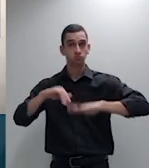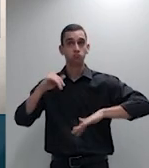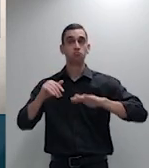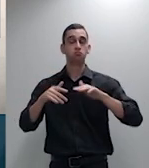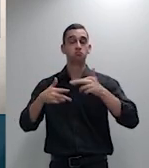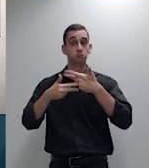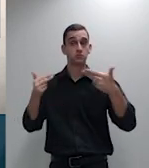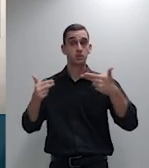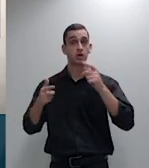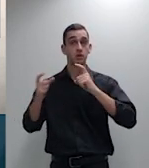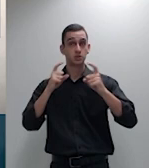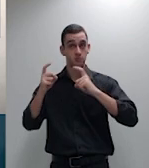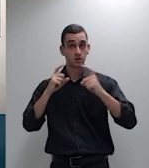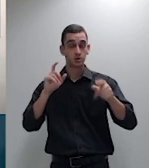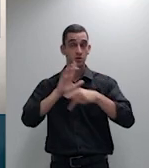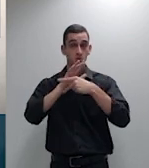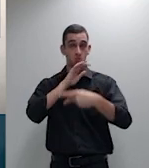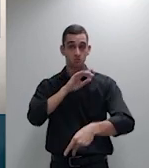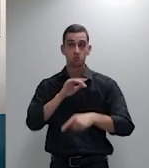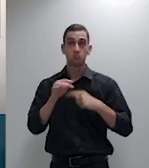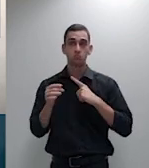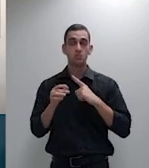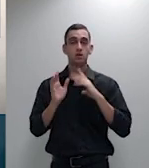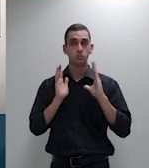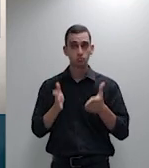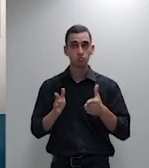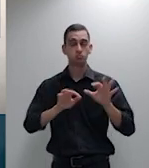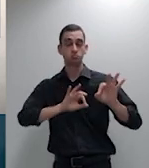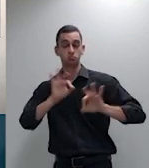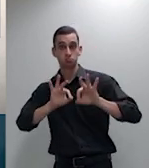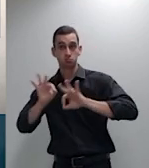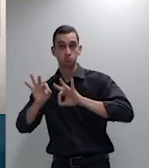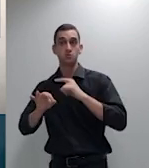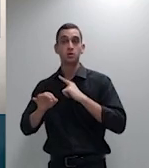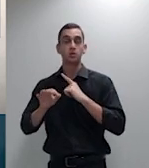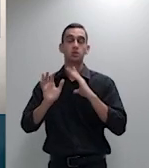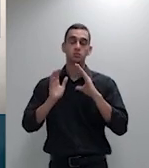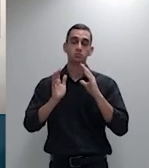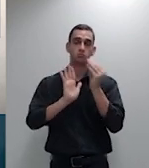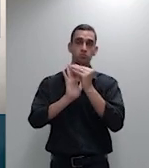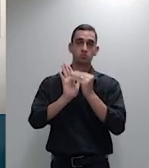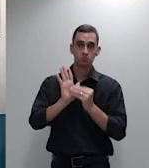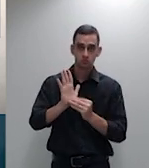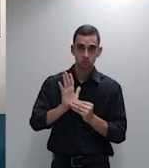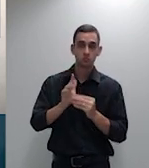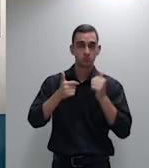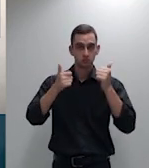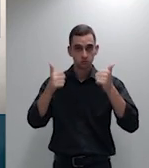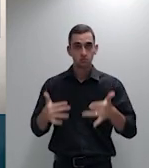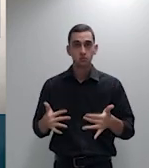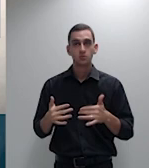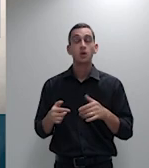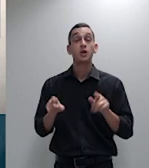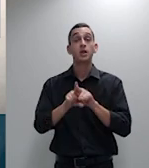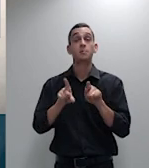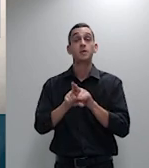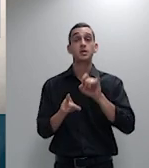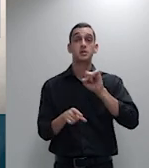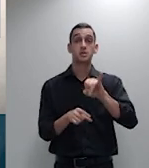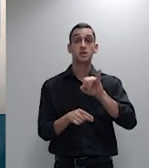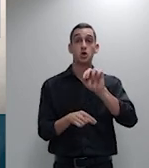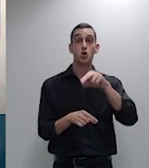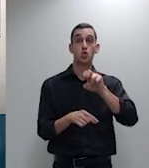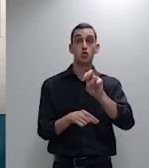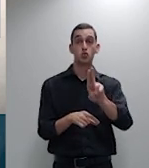relativa que poderá ser reedida agora inverter-se o ônus da prova contra